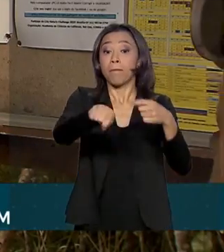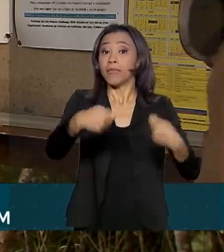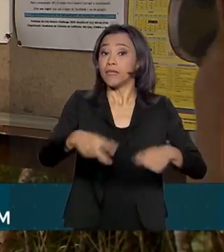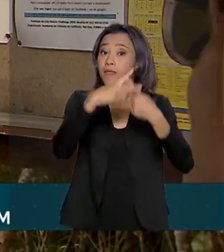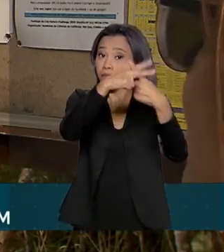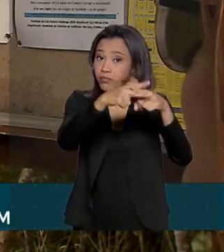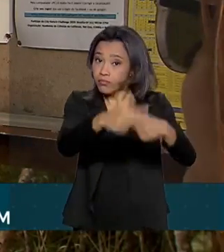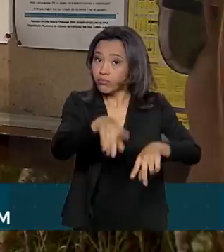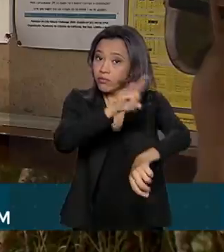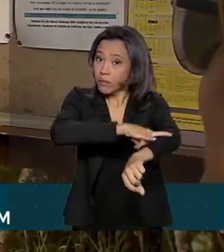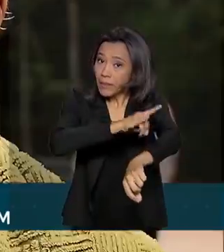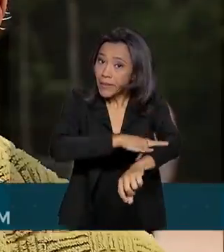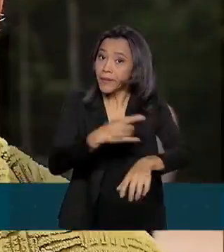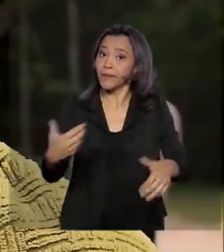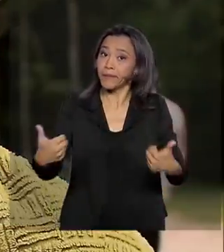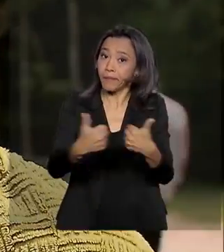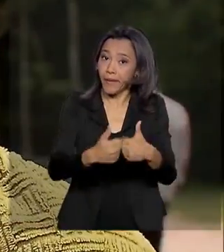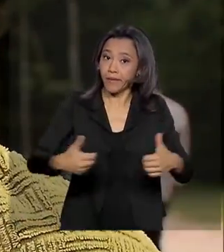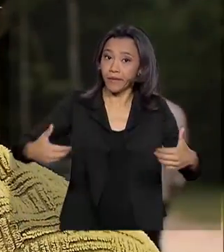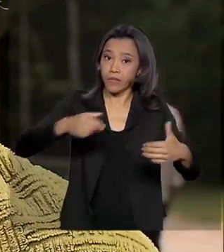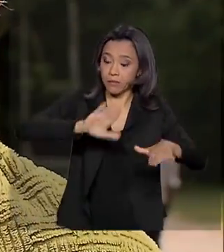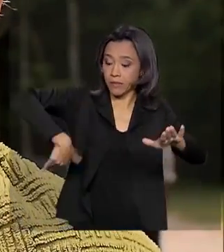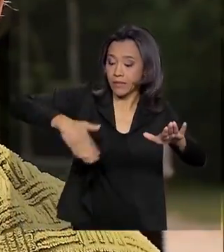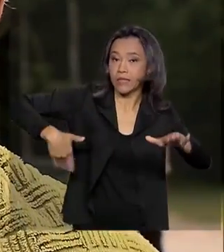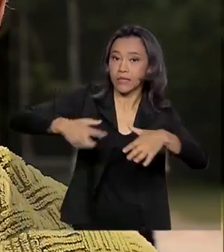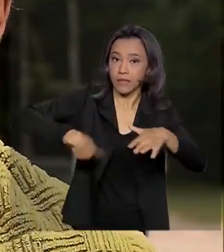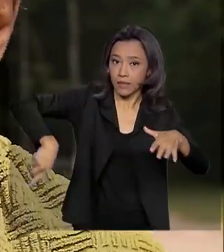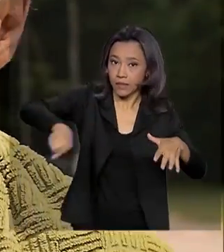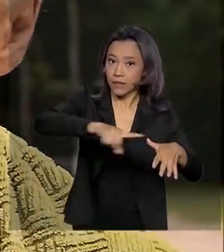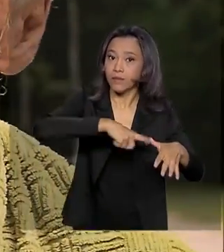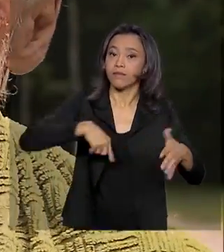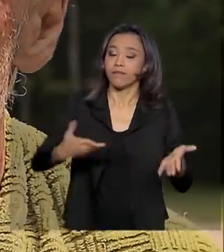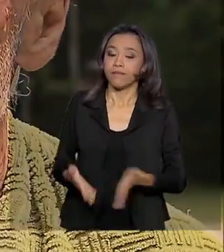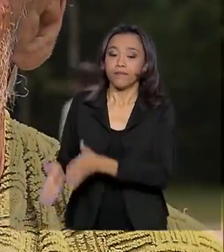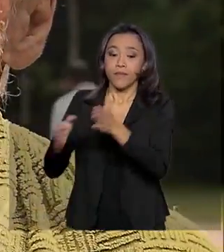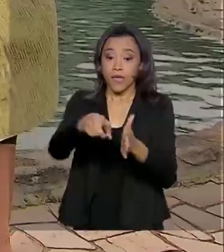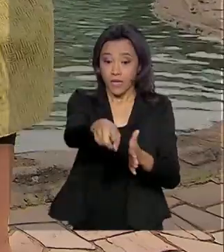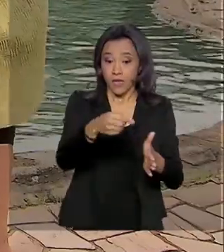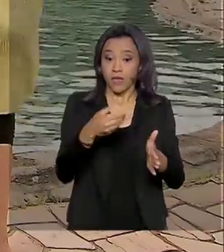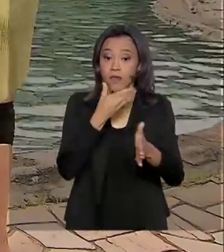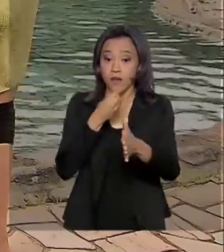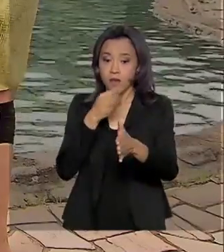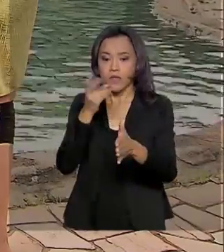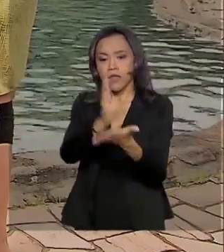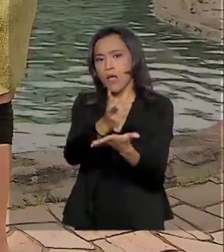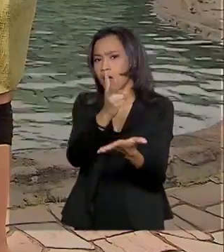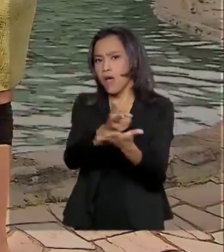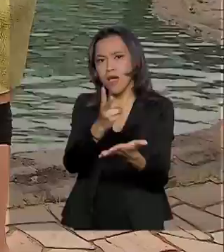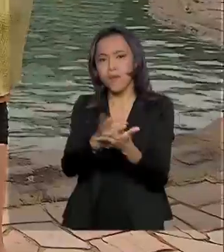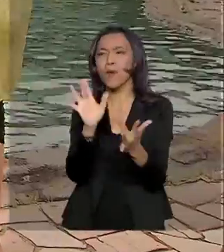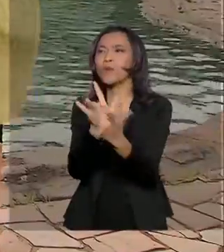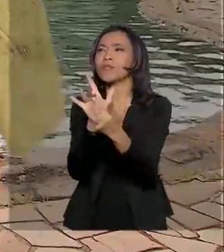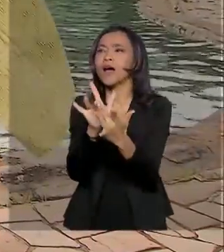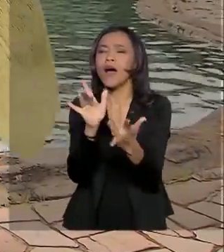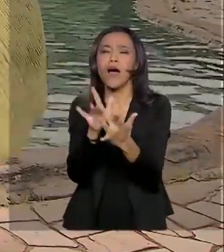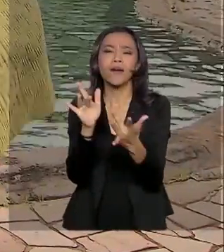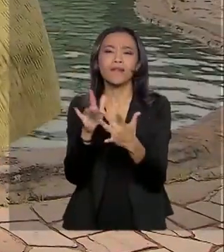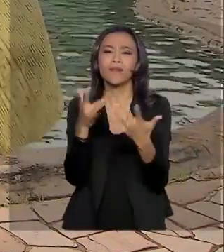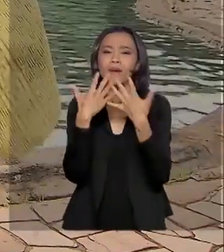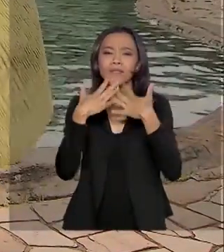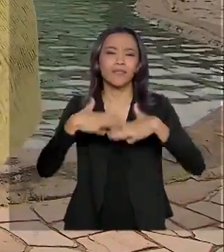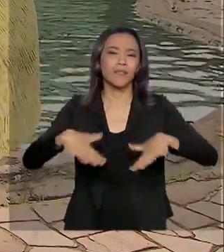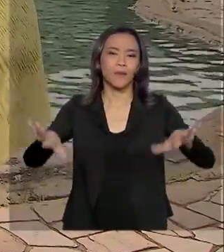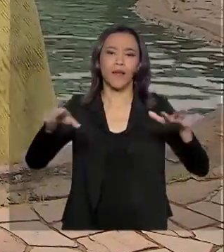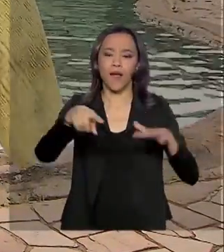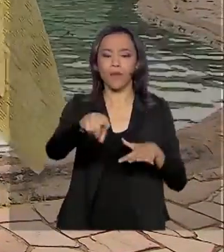do entorno das piscinas. Esse engenheiro aposentado tem um encontro diário com a natureza e águas naturais.